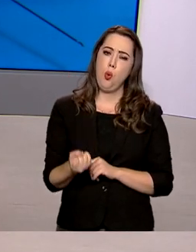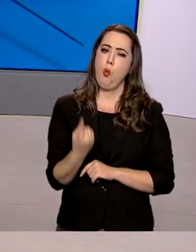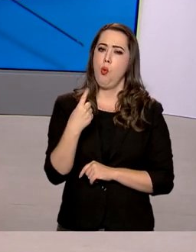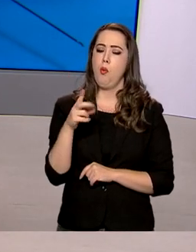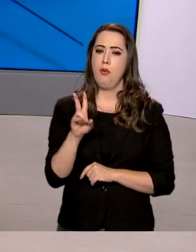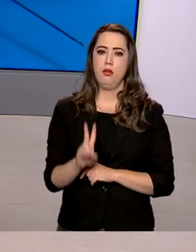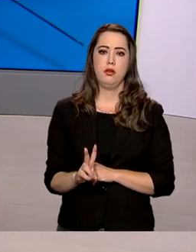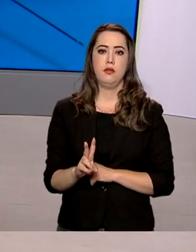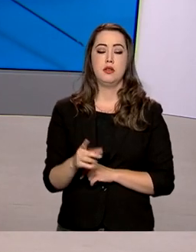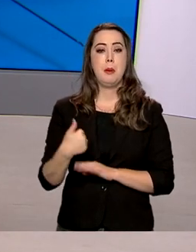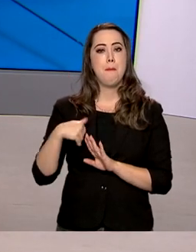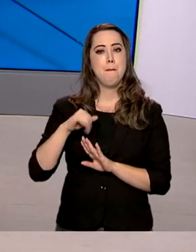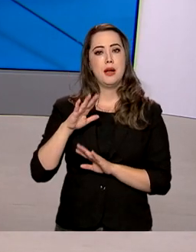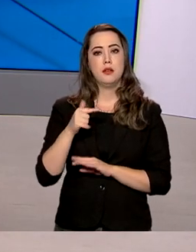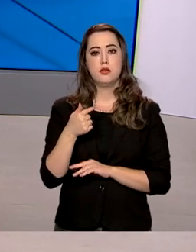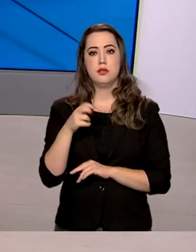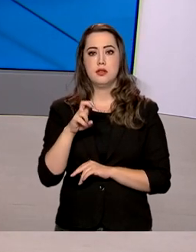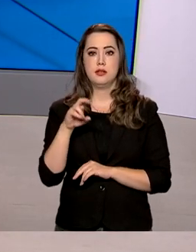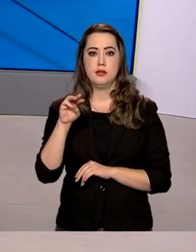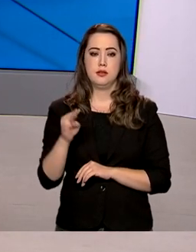única ultrapassa 75 milhões.